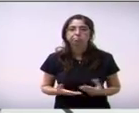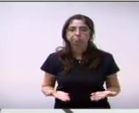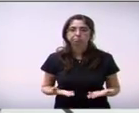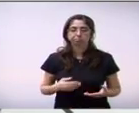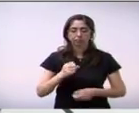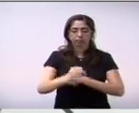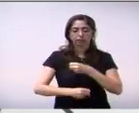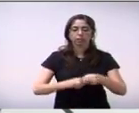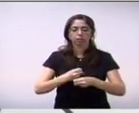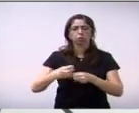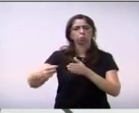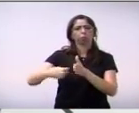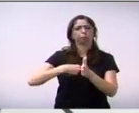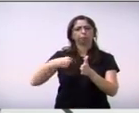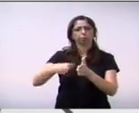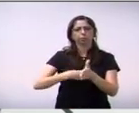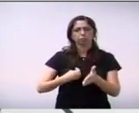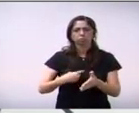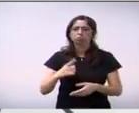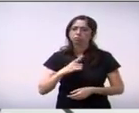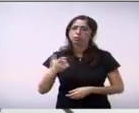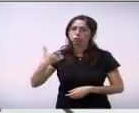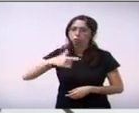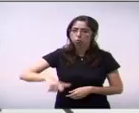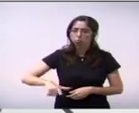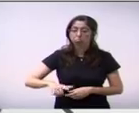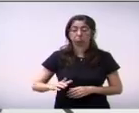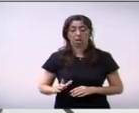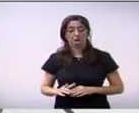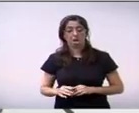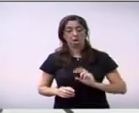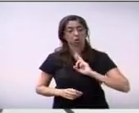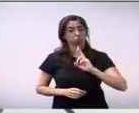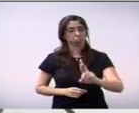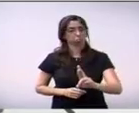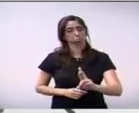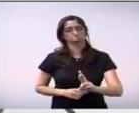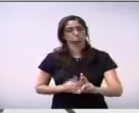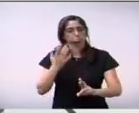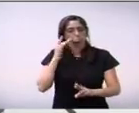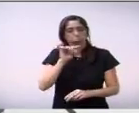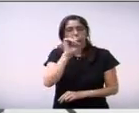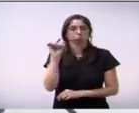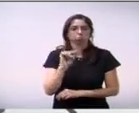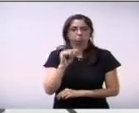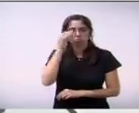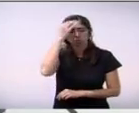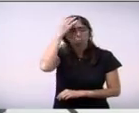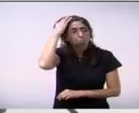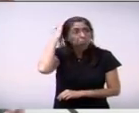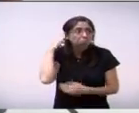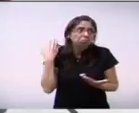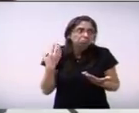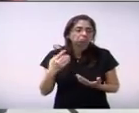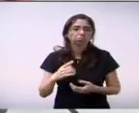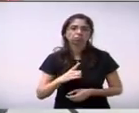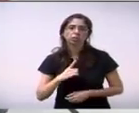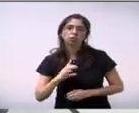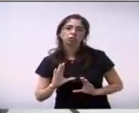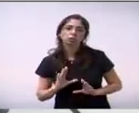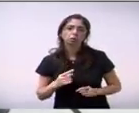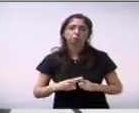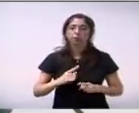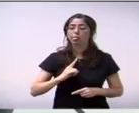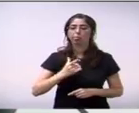me perguntaram vai ter o futsal eu falei acho que não porque não tem arbitragem aí teve o futsal achar que tinha uma empresa de arbitragem